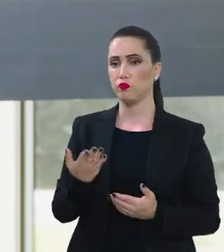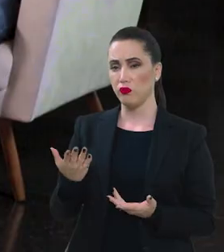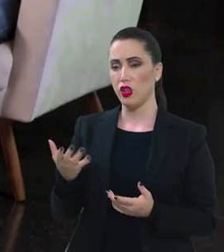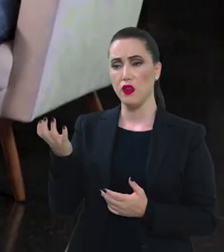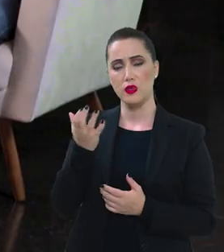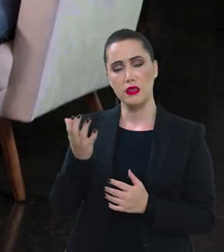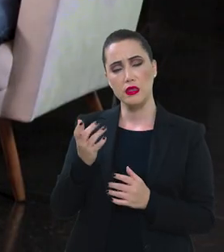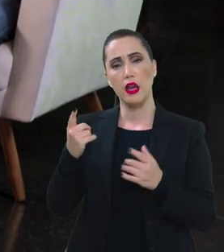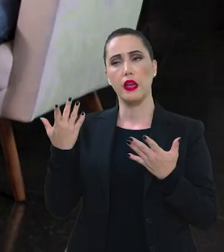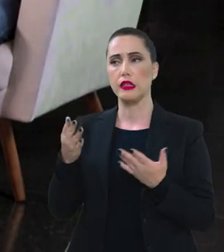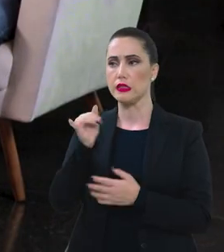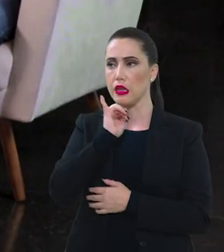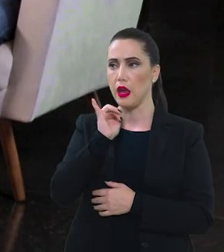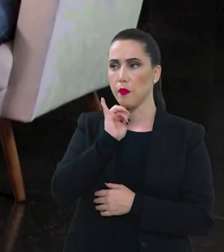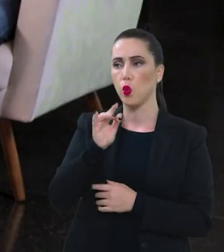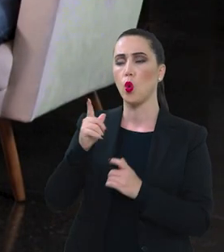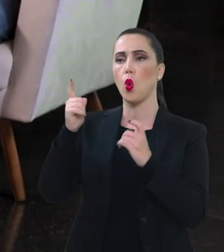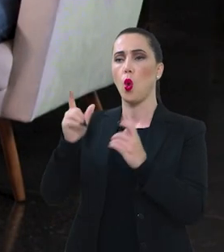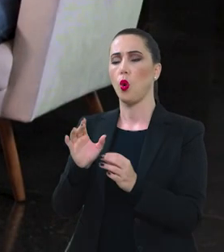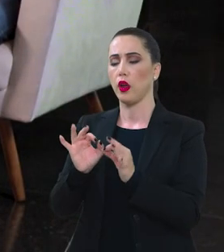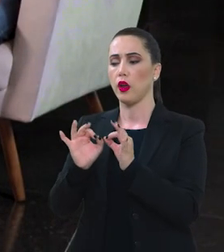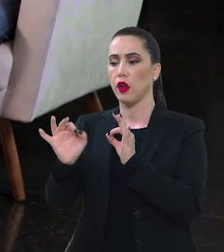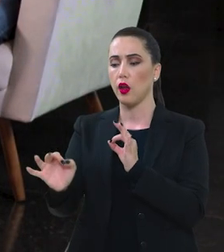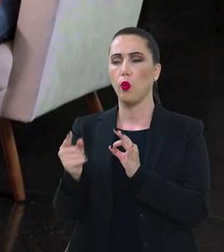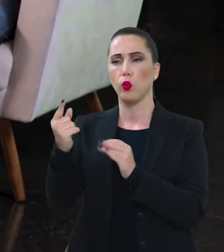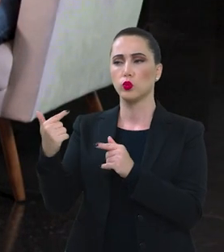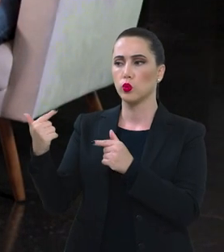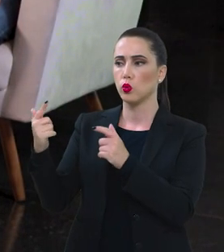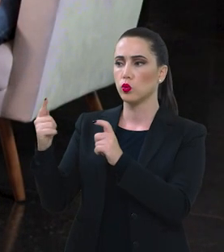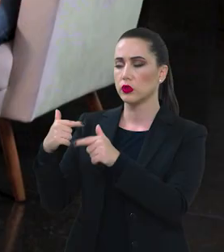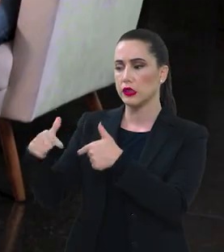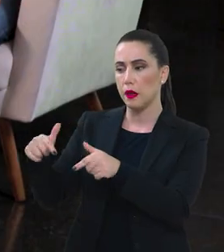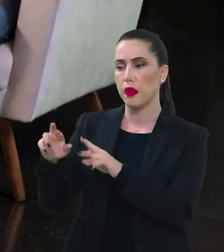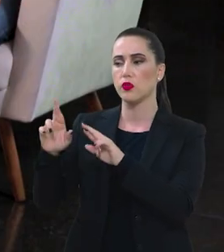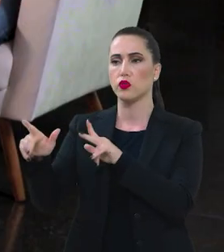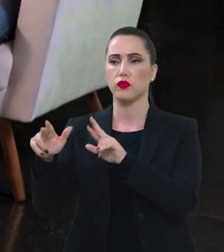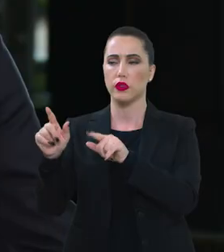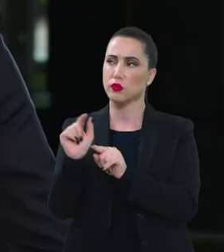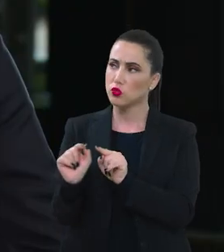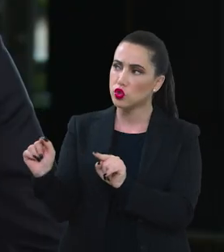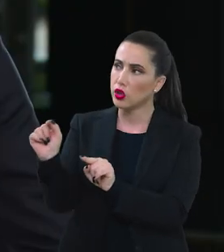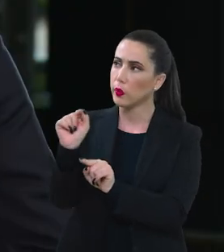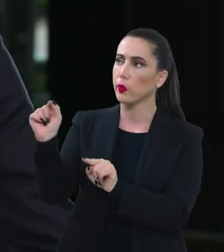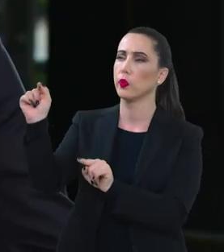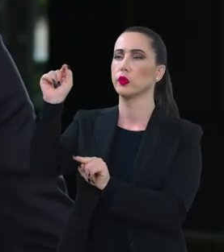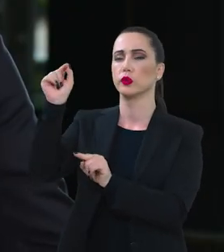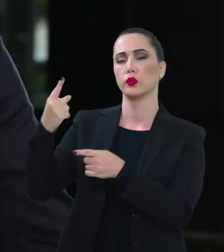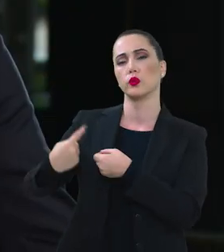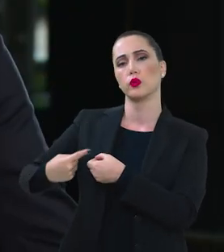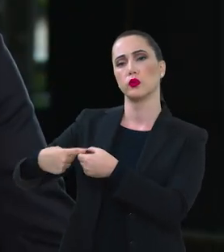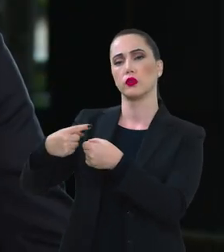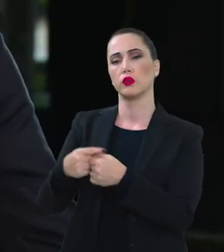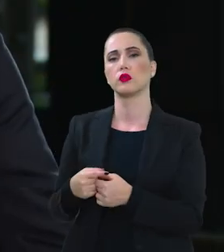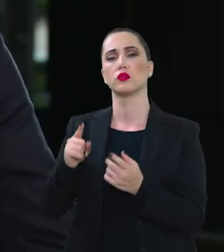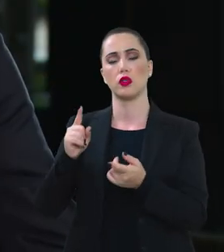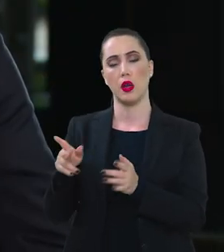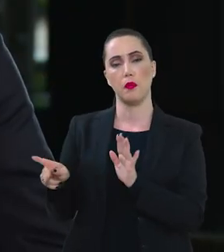E vocês pensam em regionalizar, por exemplo, o Pronasso, ter uma iniciativa em cada região do país? Isso passa também